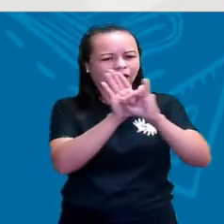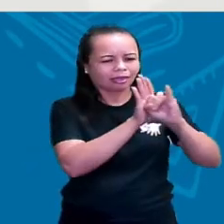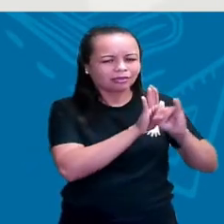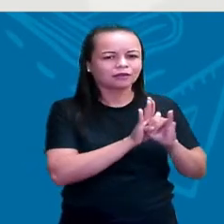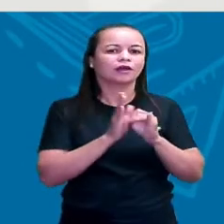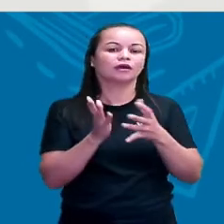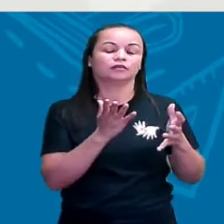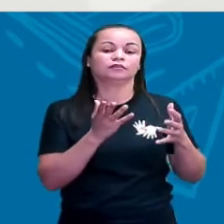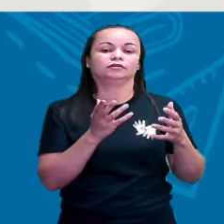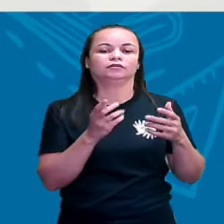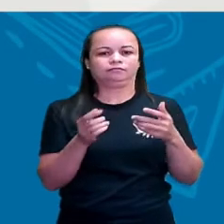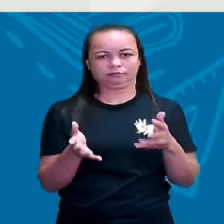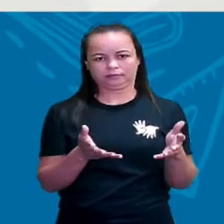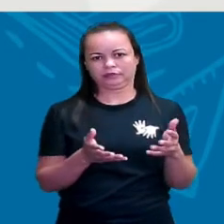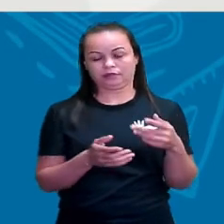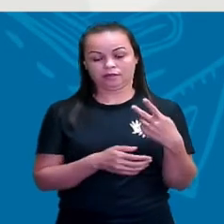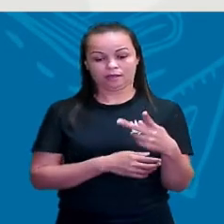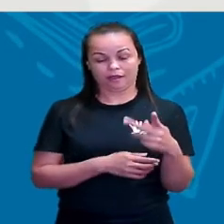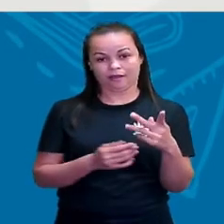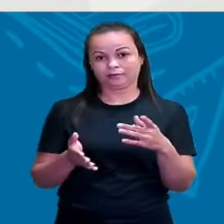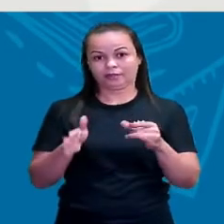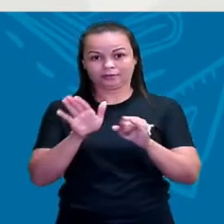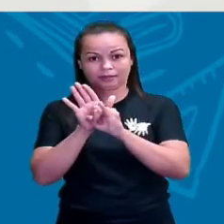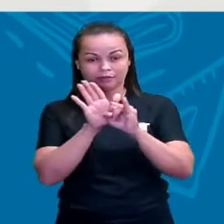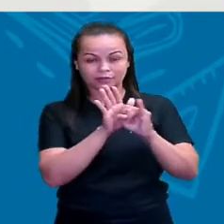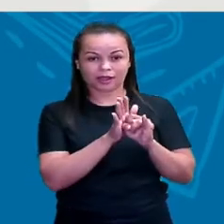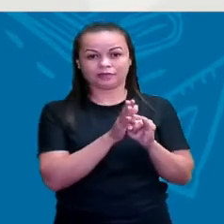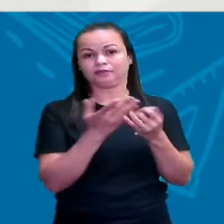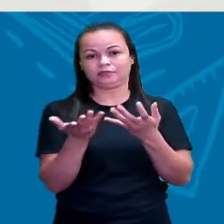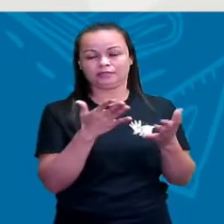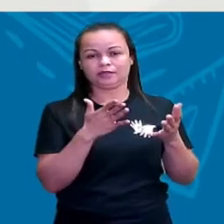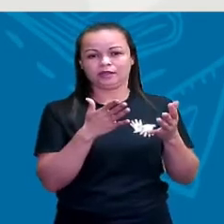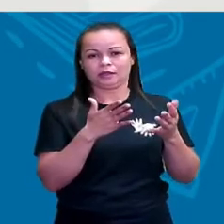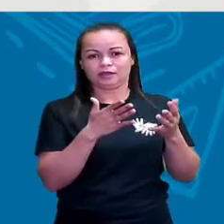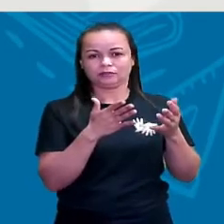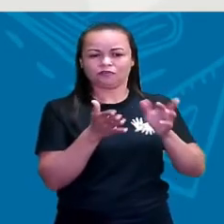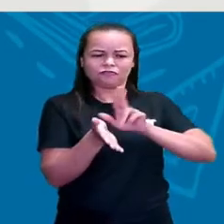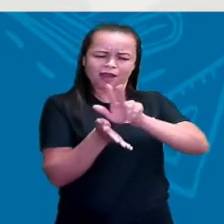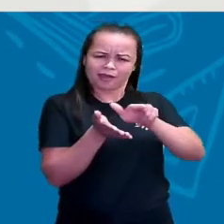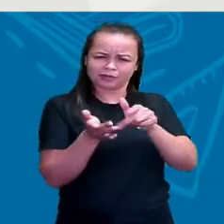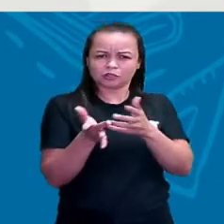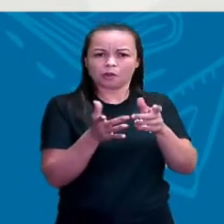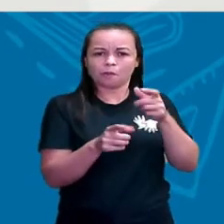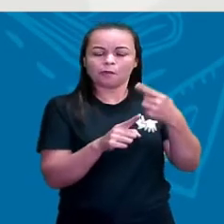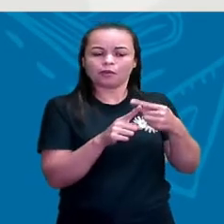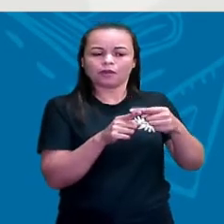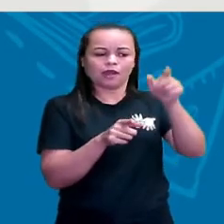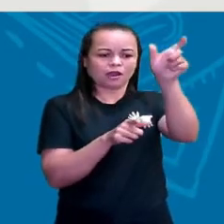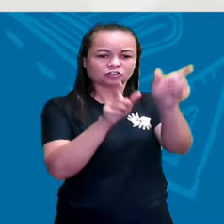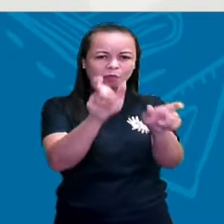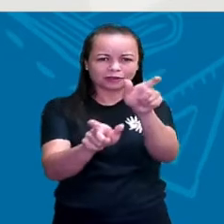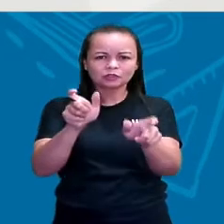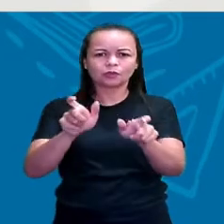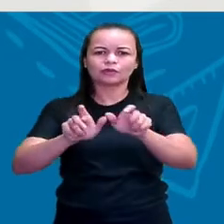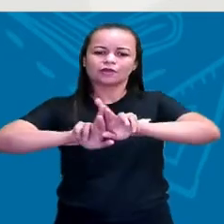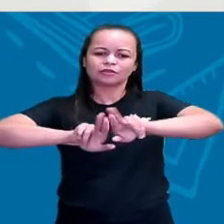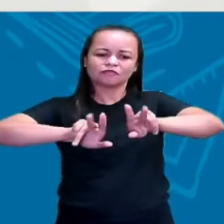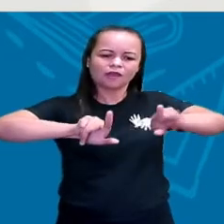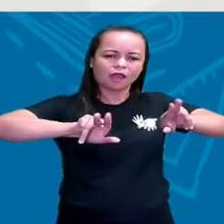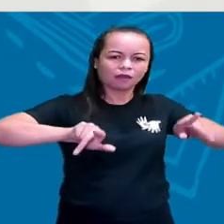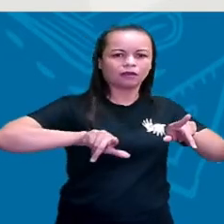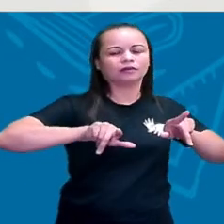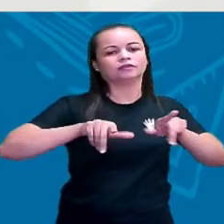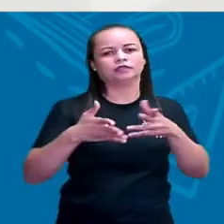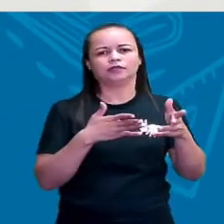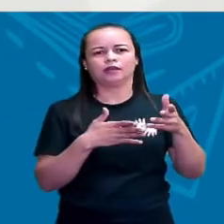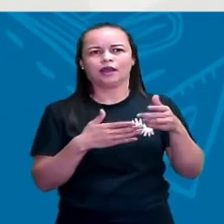que essas identidades, elas são múltiplas, porque as pessoas, elas são diferentes. E por mais que se diga assim, existe uma identidade brasileira, aí a gente